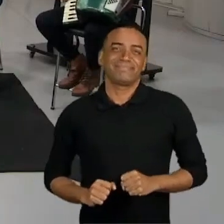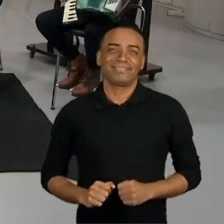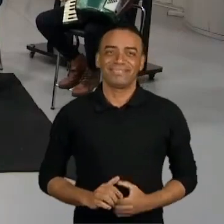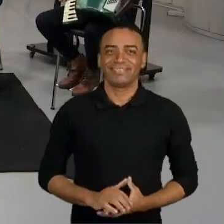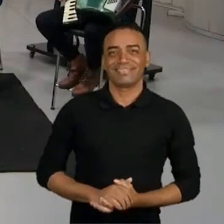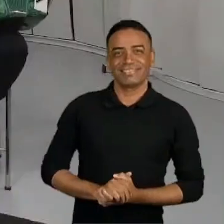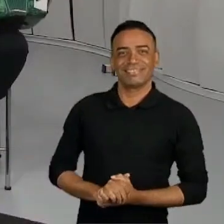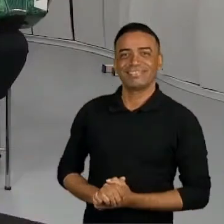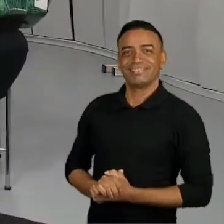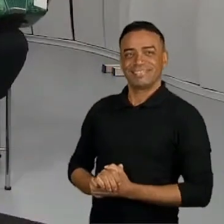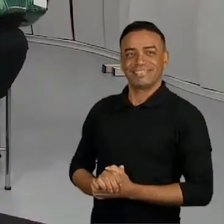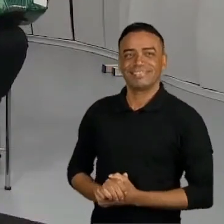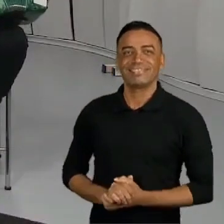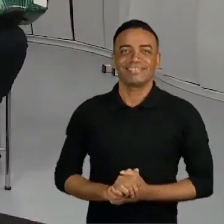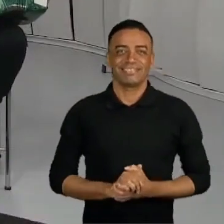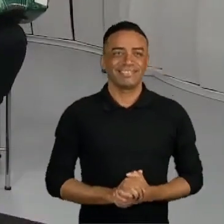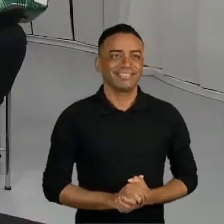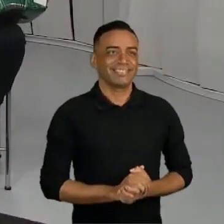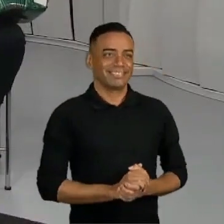talento.